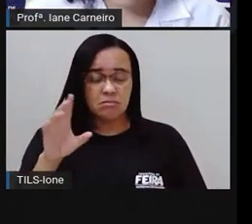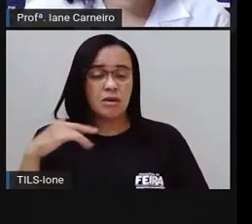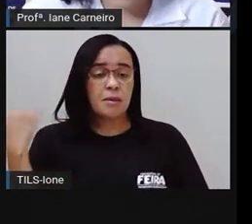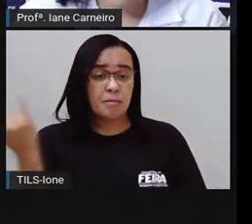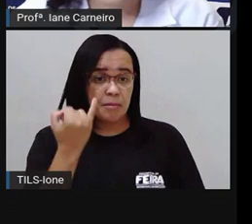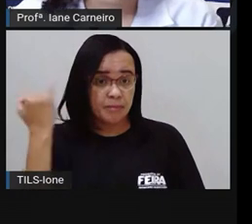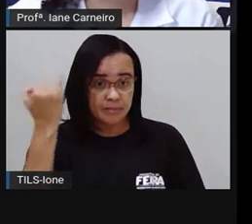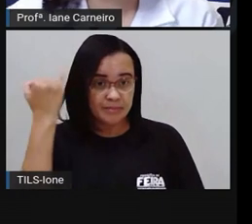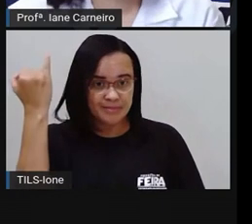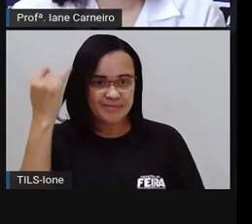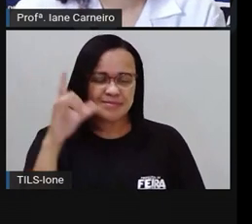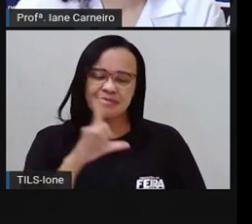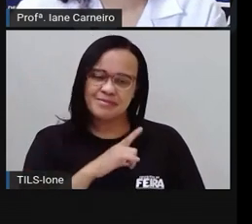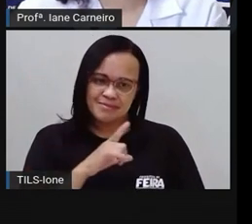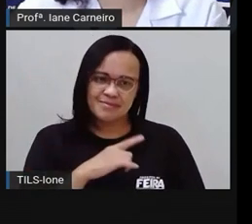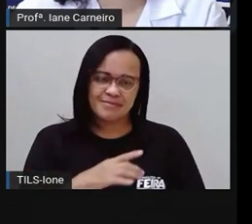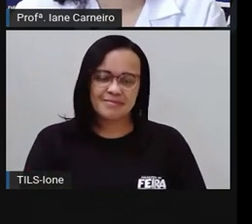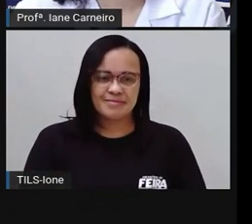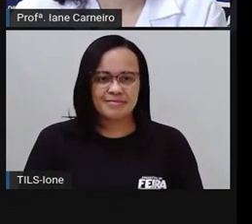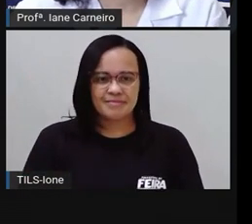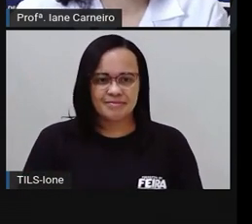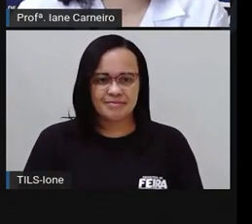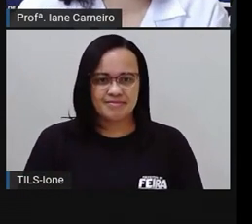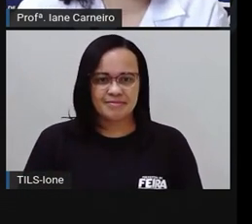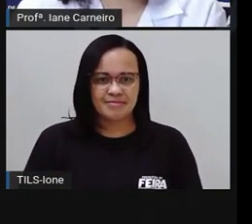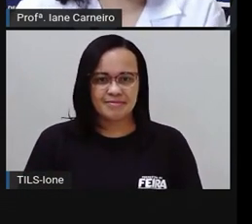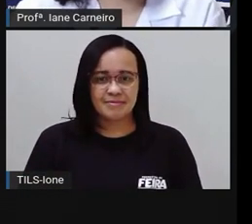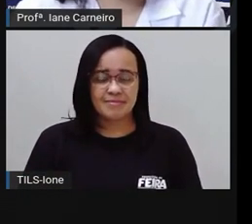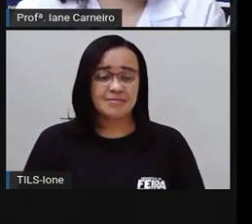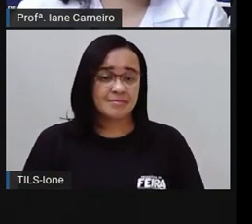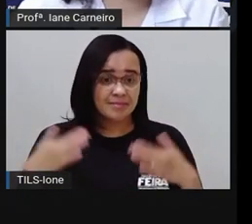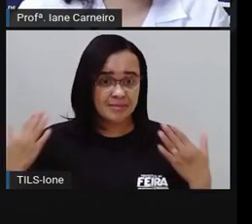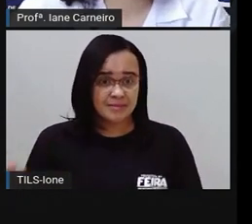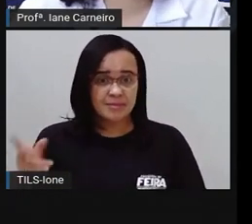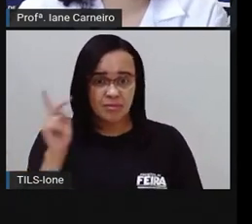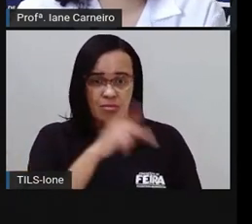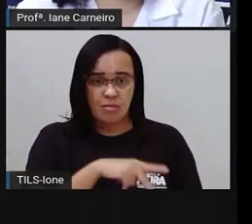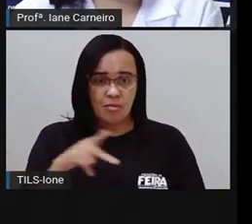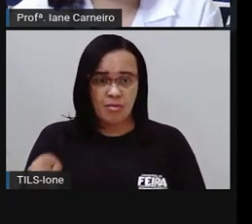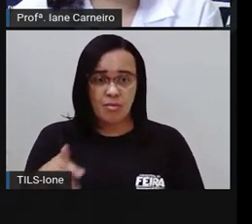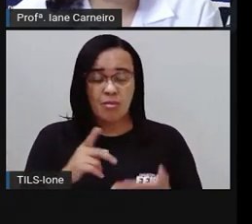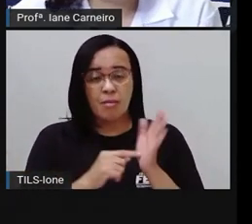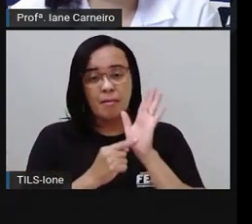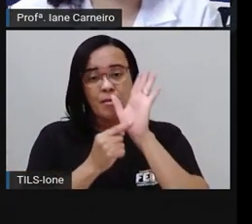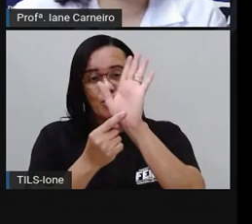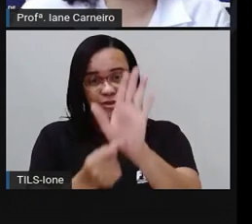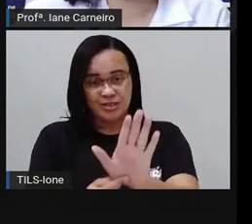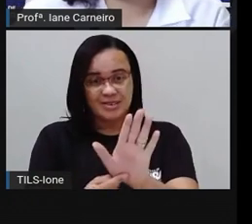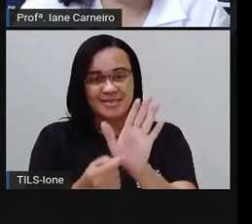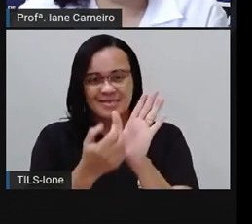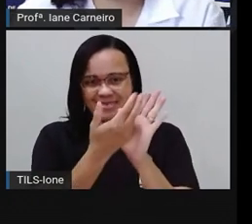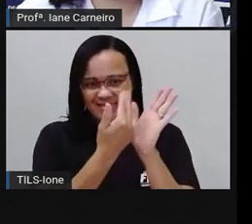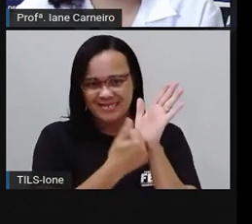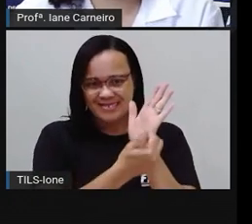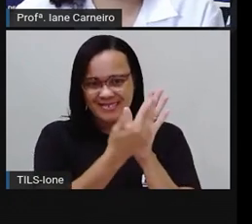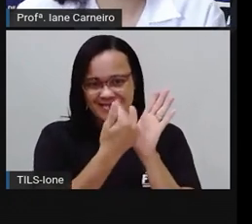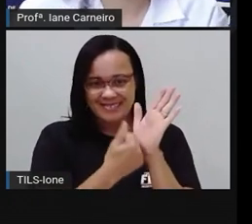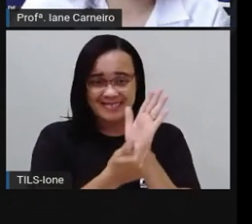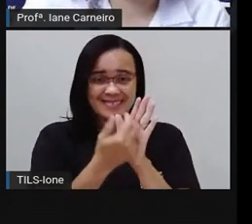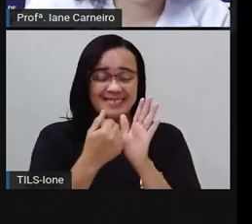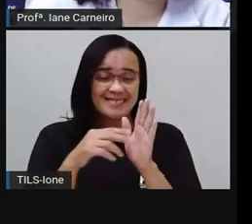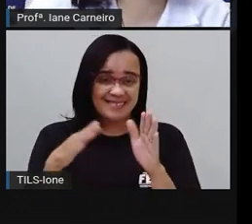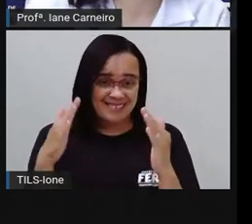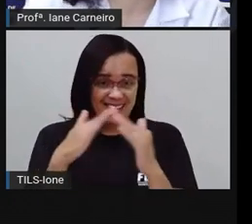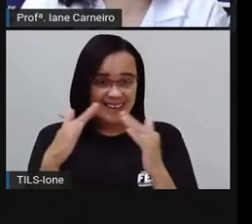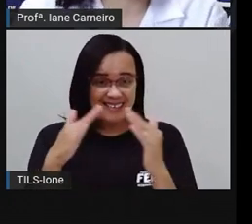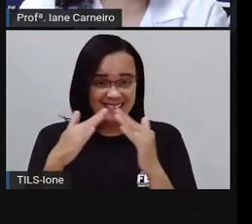É isso? Então, ó, a Pró trouxe aqui para ilustrar para vocês uma casa, né? Um modelo de uma casa. Claro que,